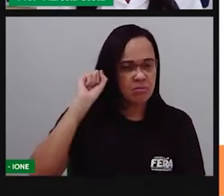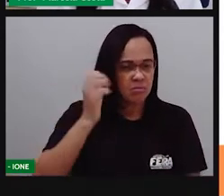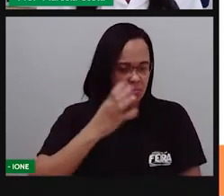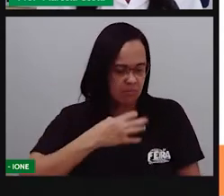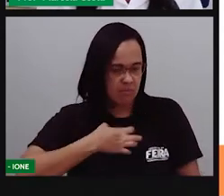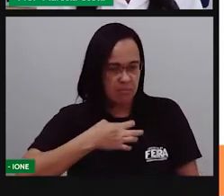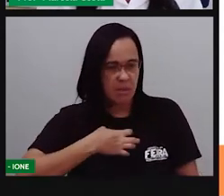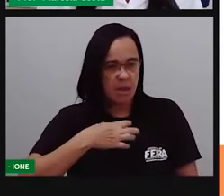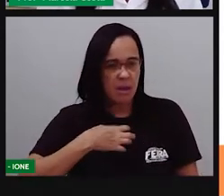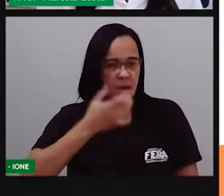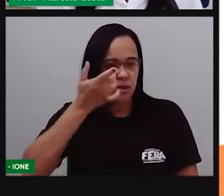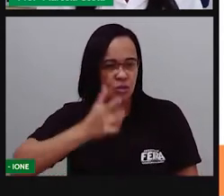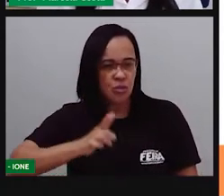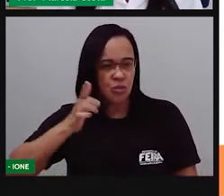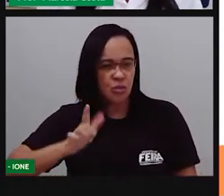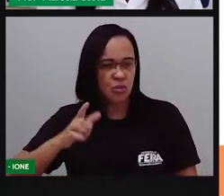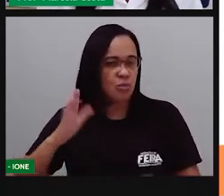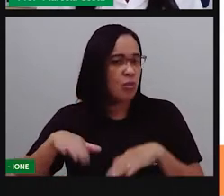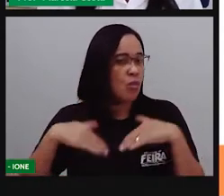se repete mais.